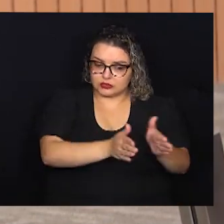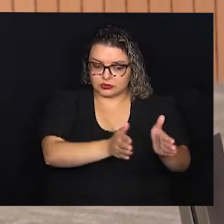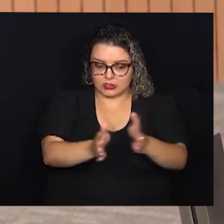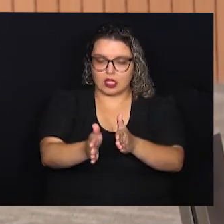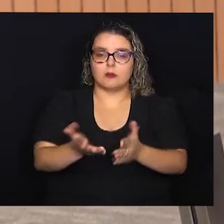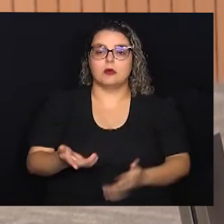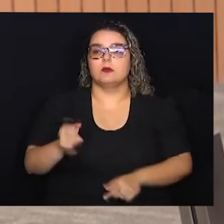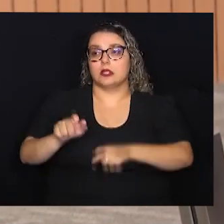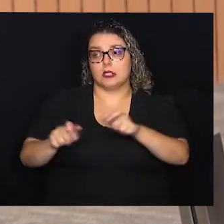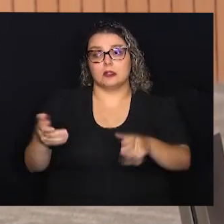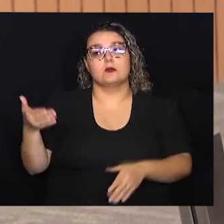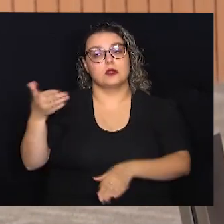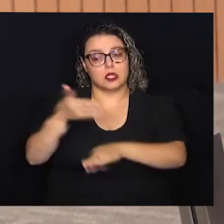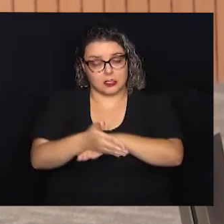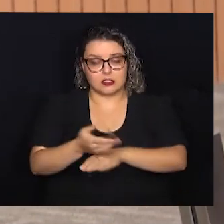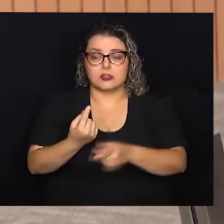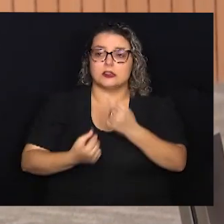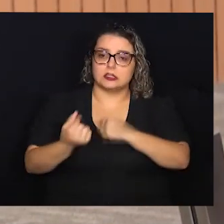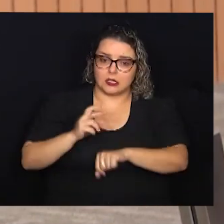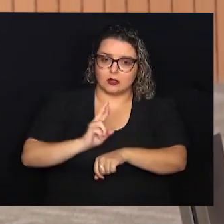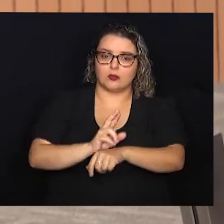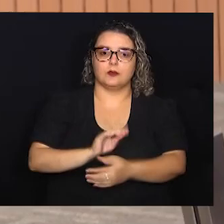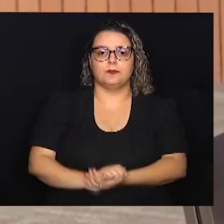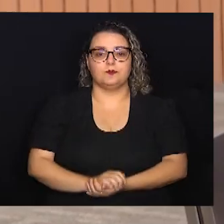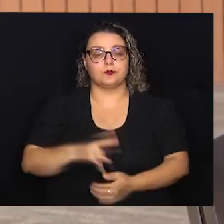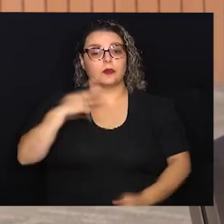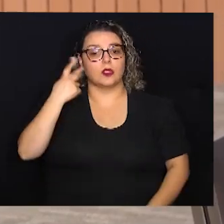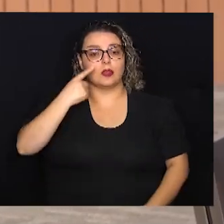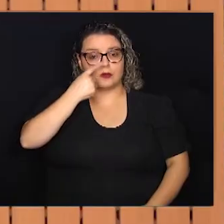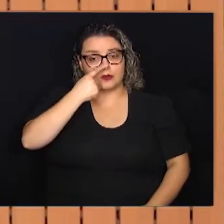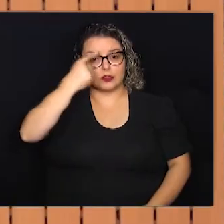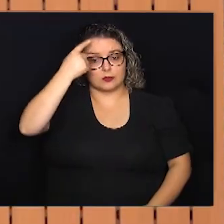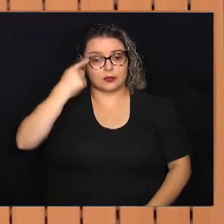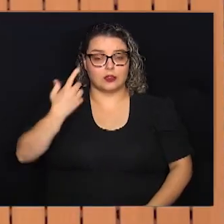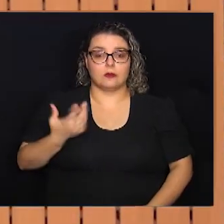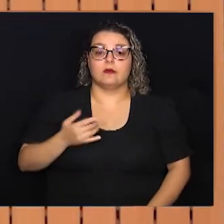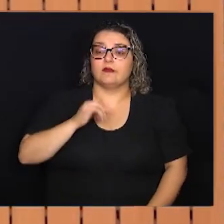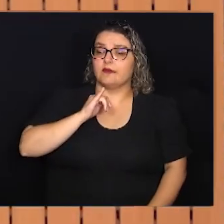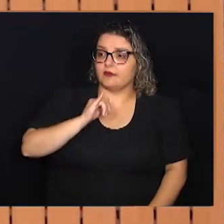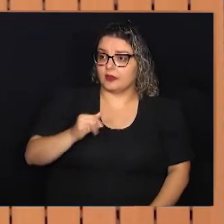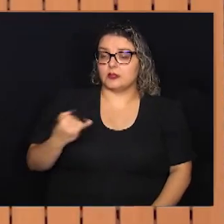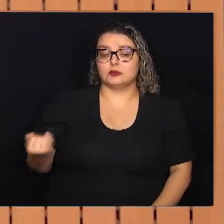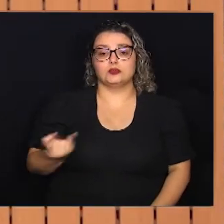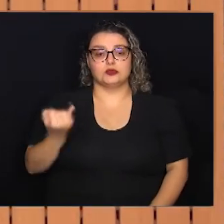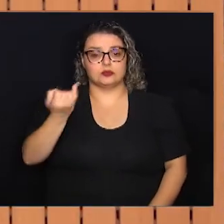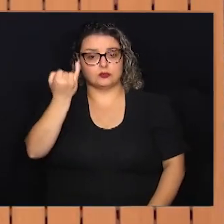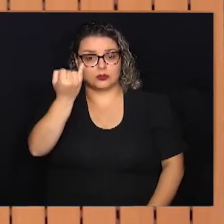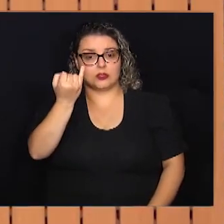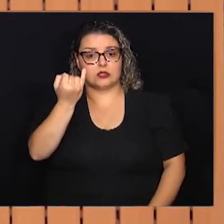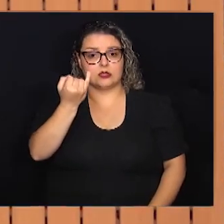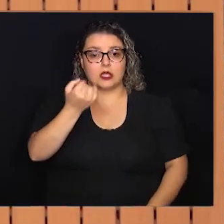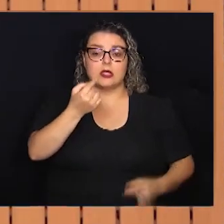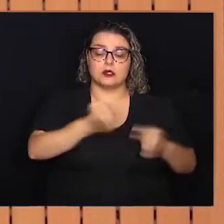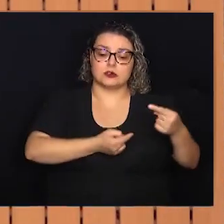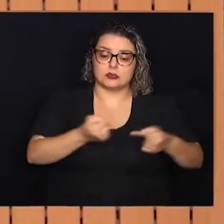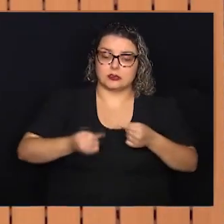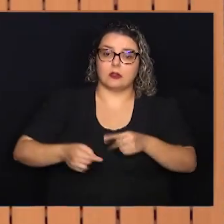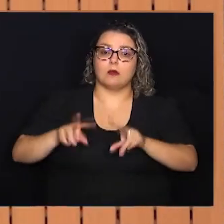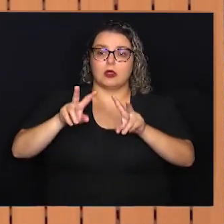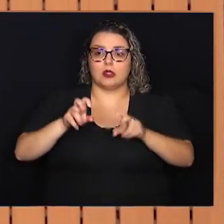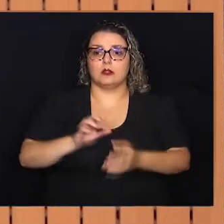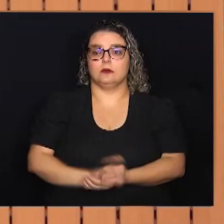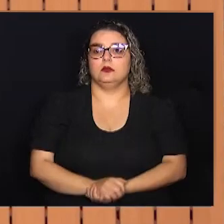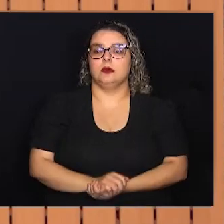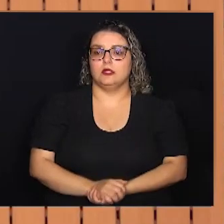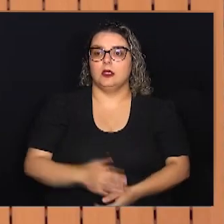os caminhos para que essas pessoas consigam acessar esse recurso. A vereadora Paola Miguel comentou sobre a importância de